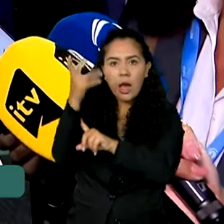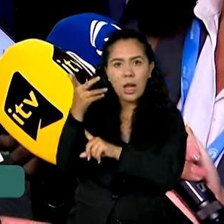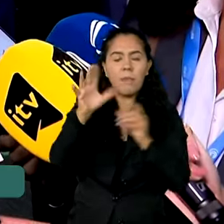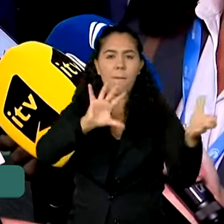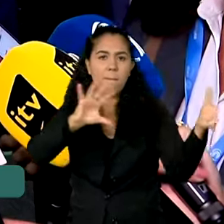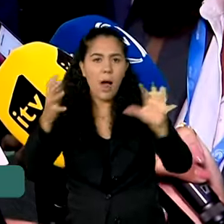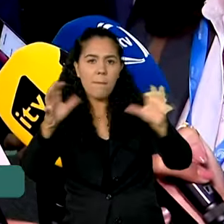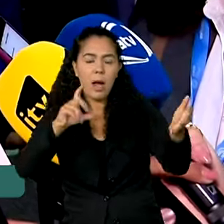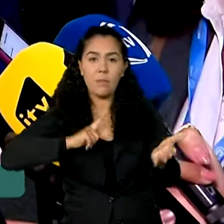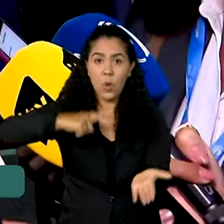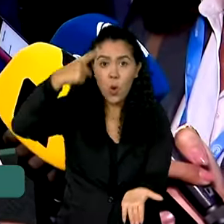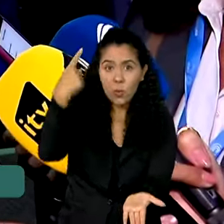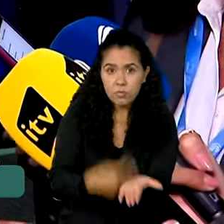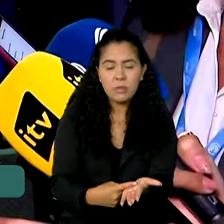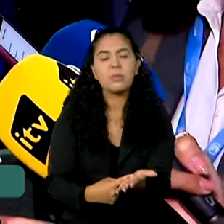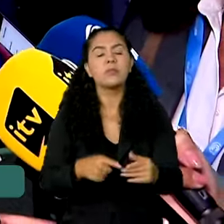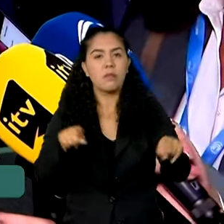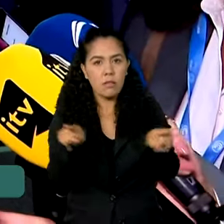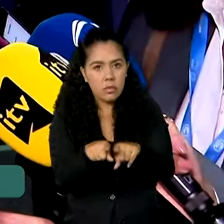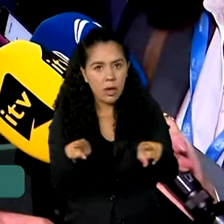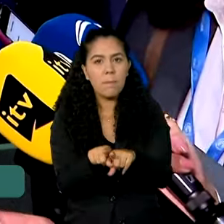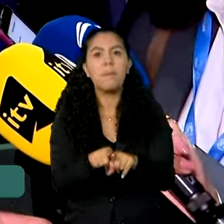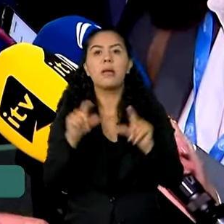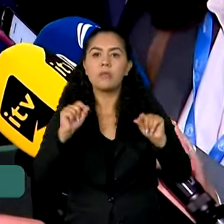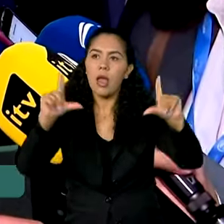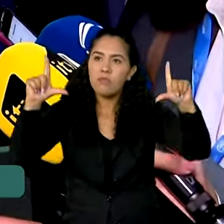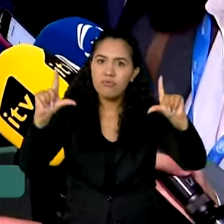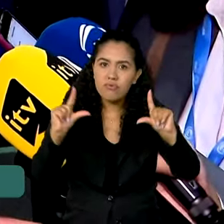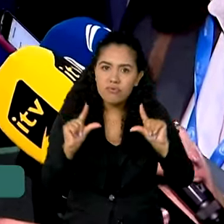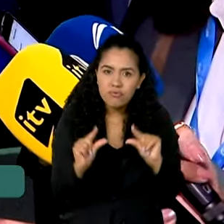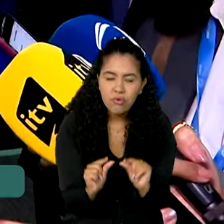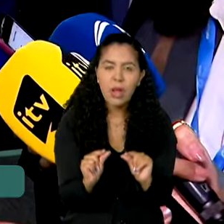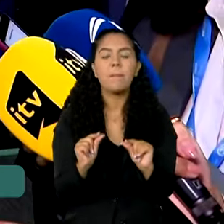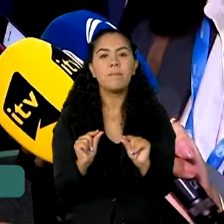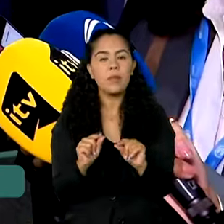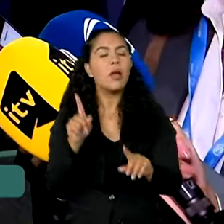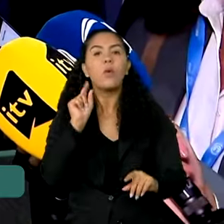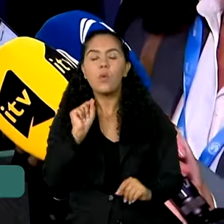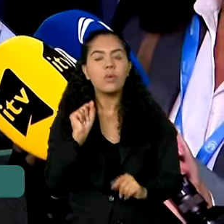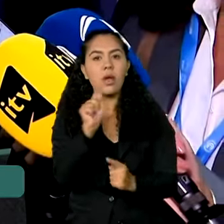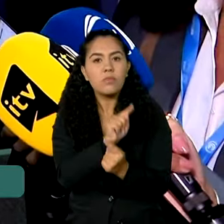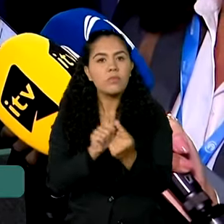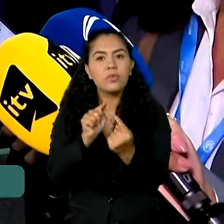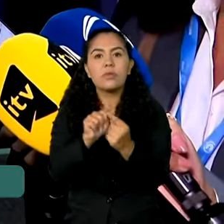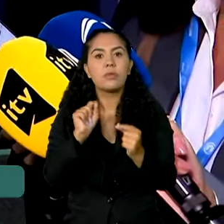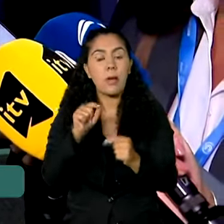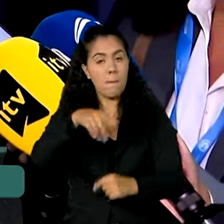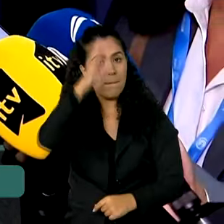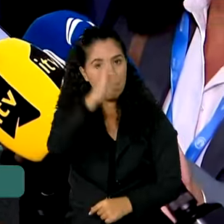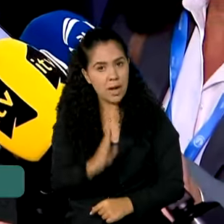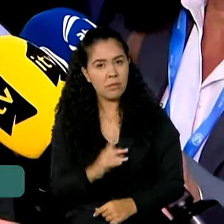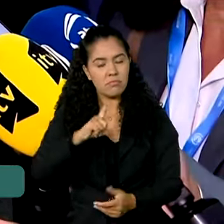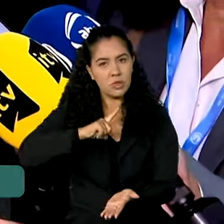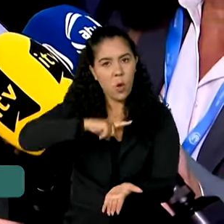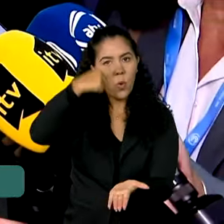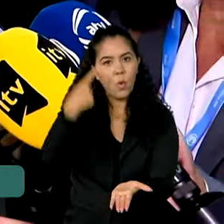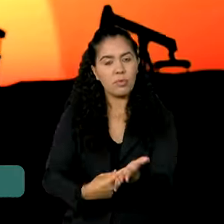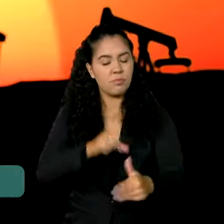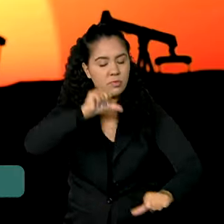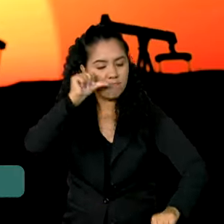na agenda de adaptação quanto de mitigação e para além disso, como está fazendo o Brasil, uma agenda de